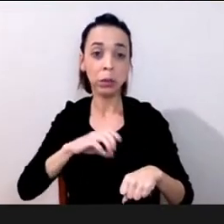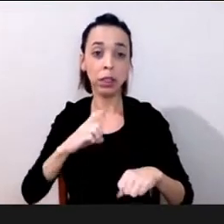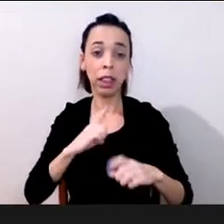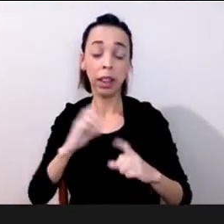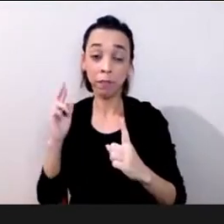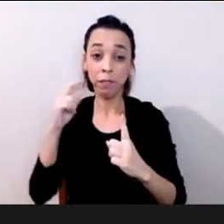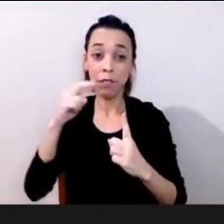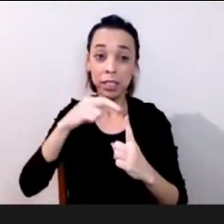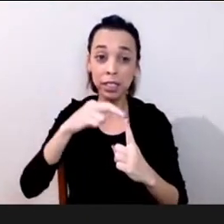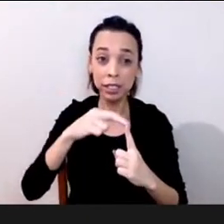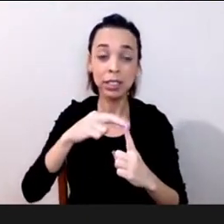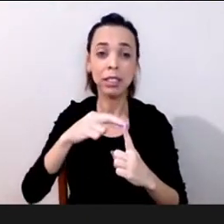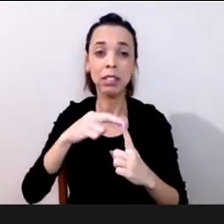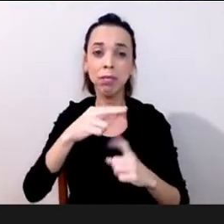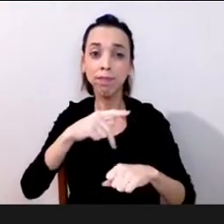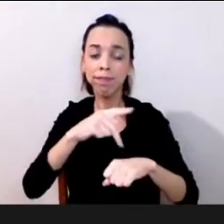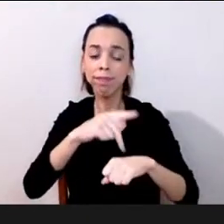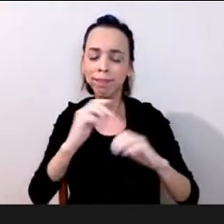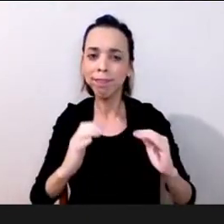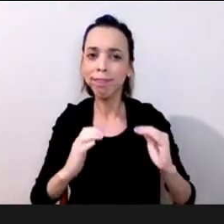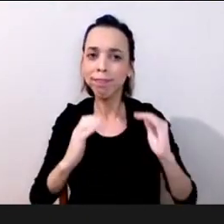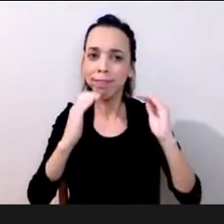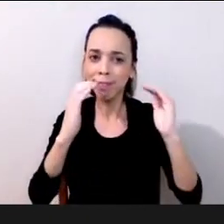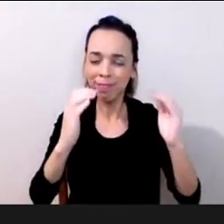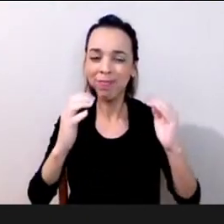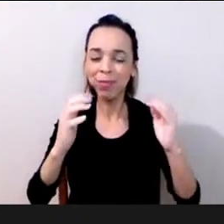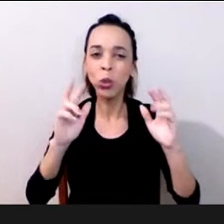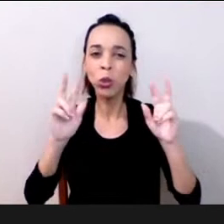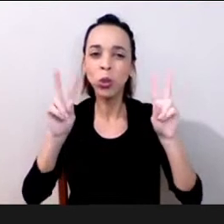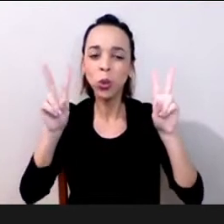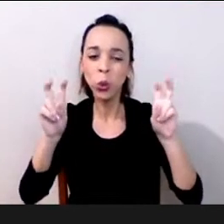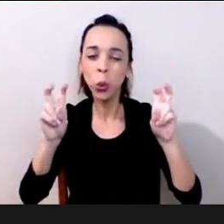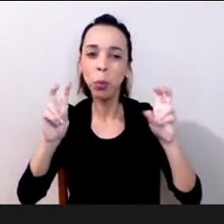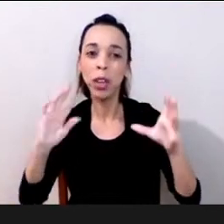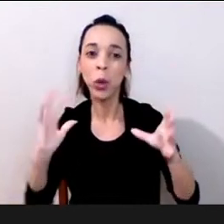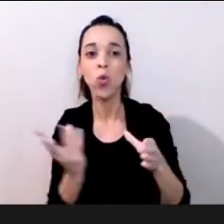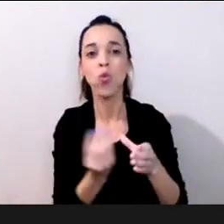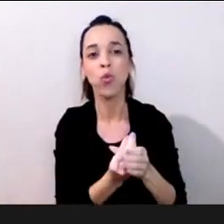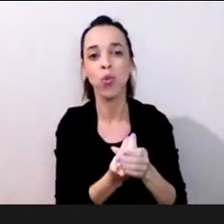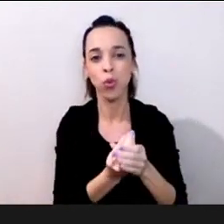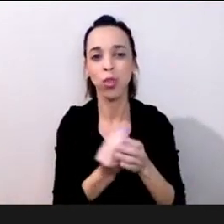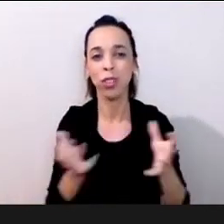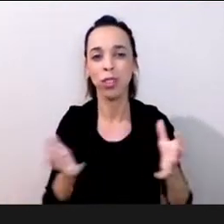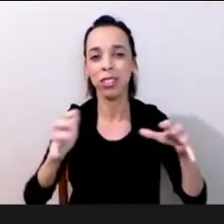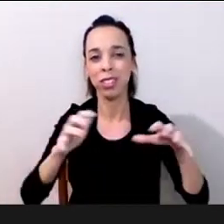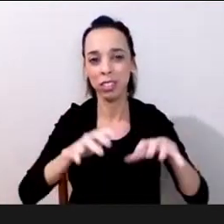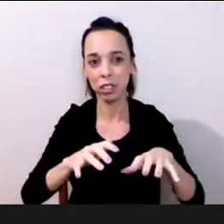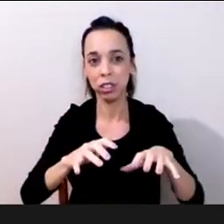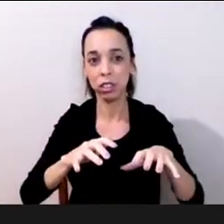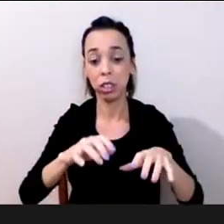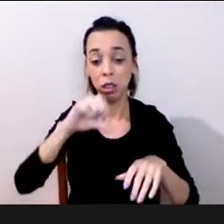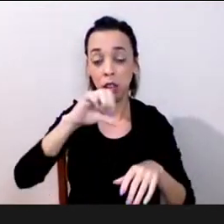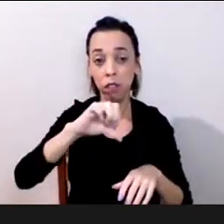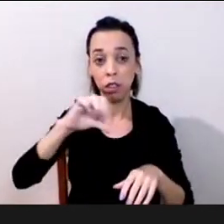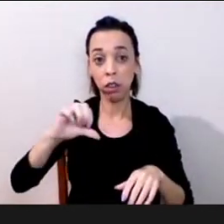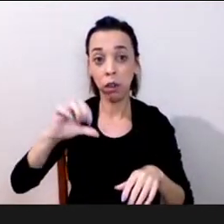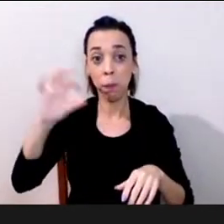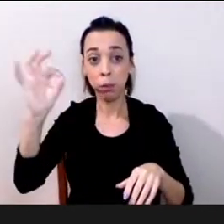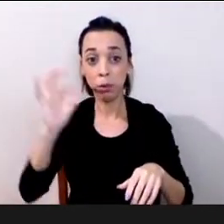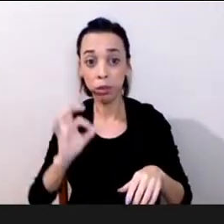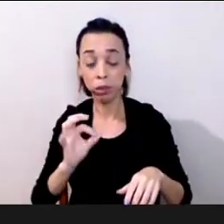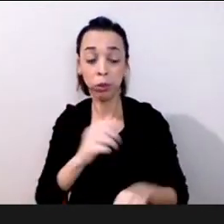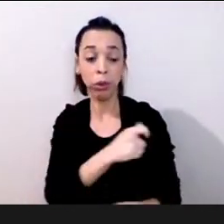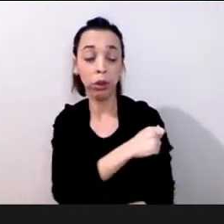líderes mundial ao nível da inclusão 99% dos alunos com condições de deficiência